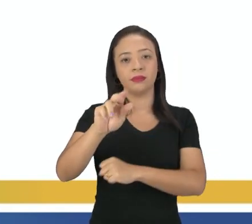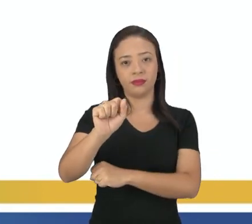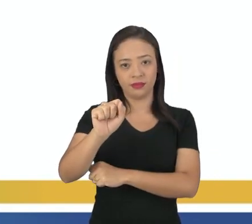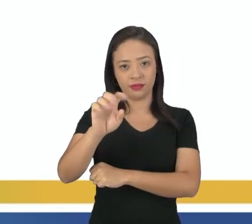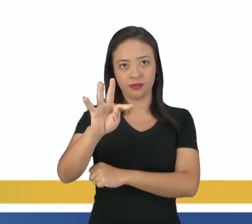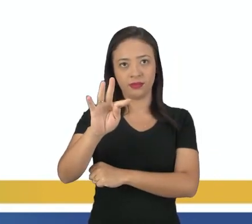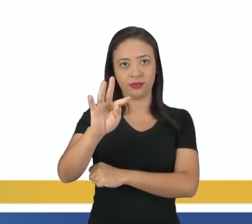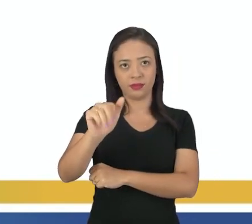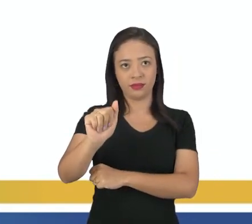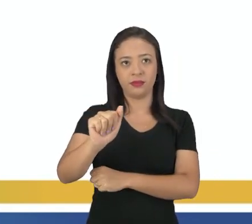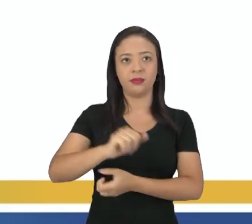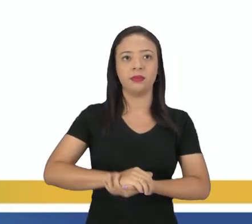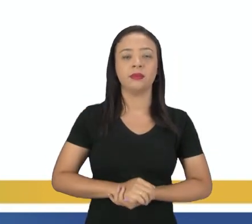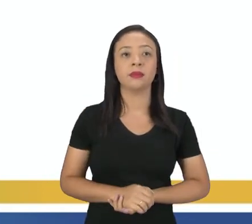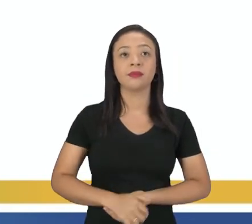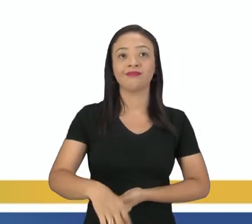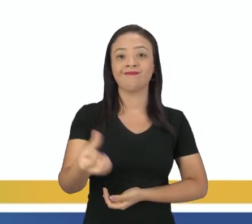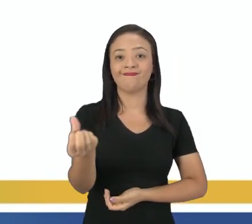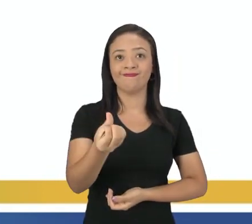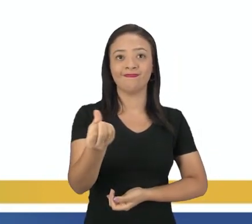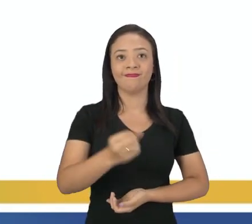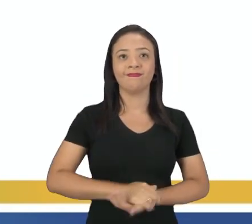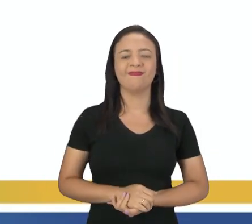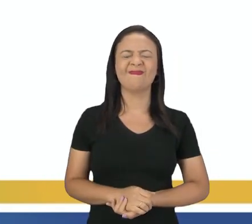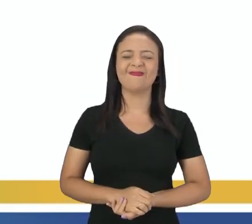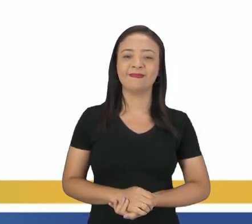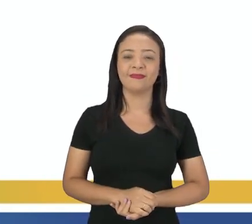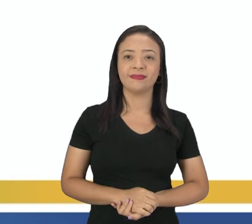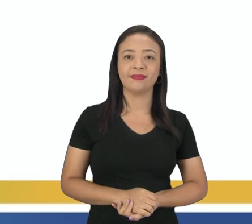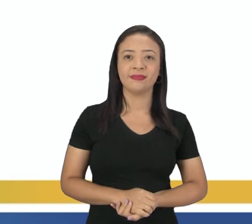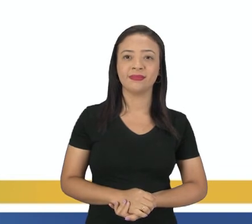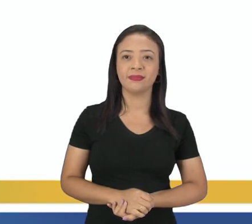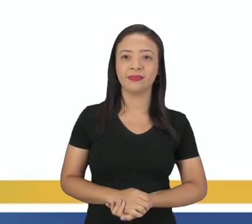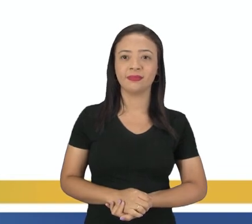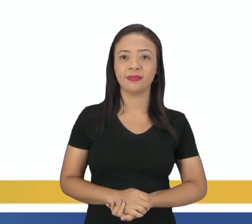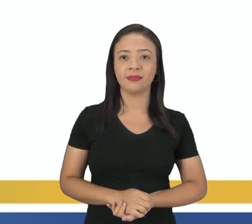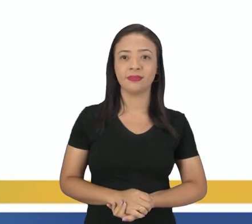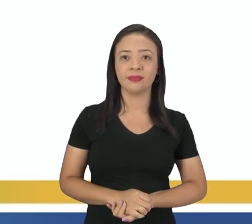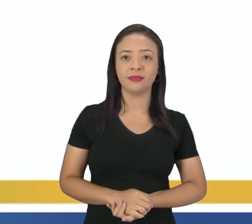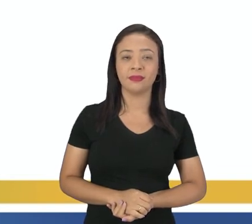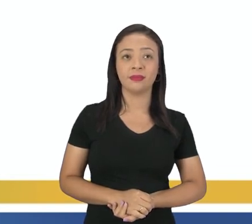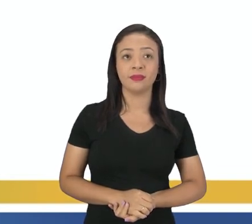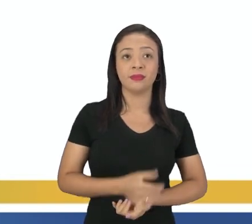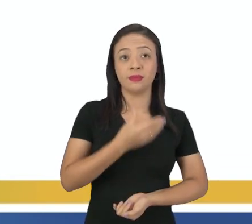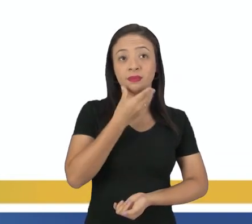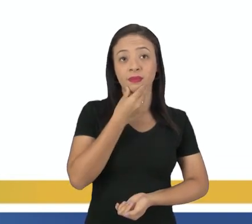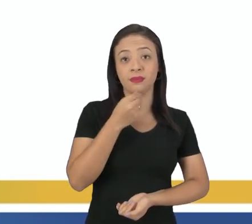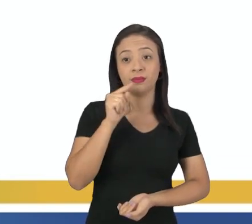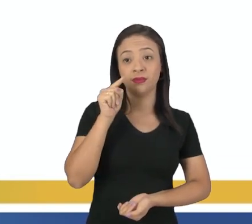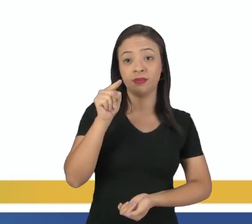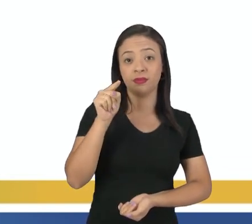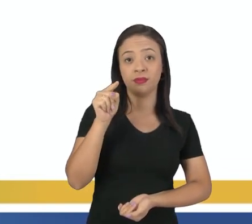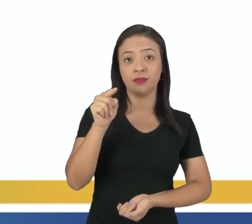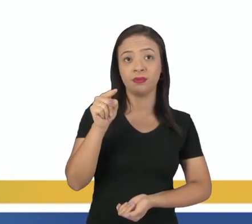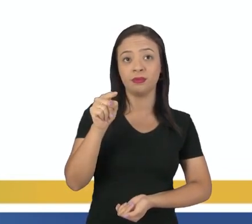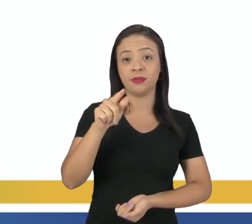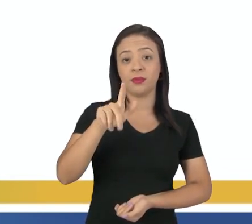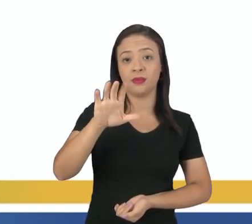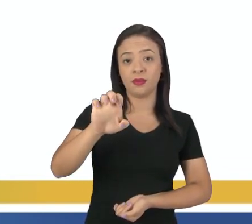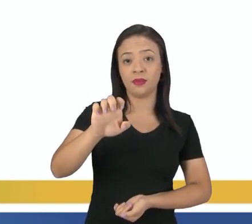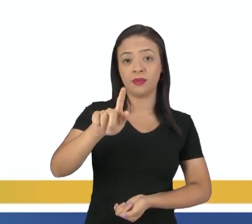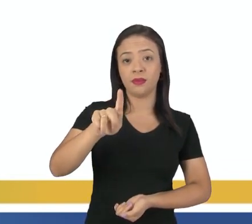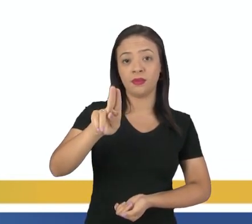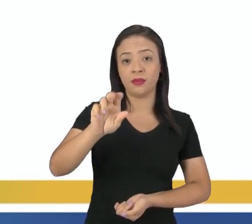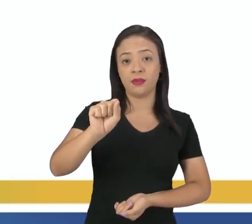A él, el coche de papá. Ou seja, a él, né? Pronomo pessoal. Le